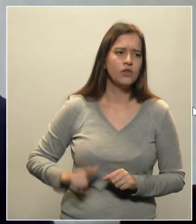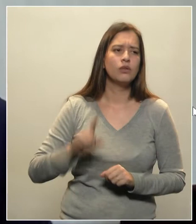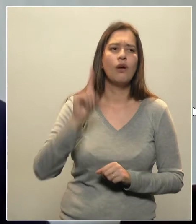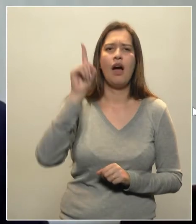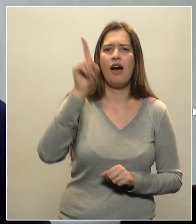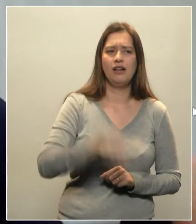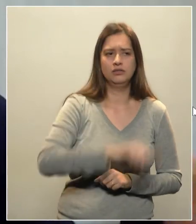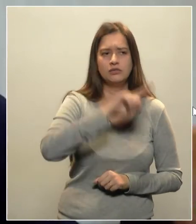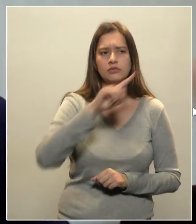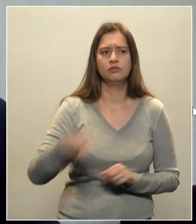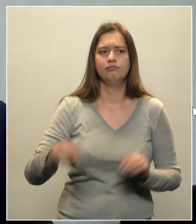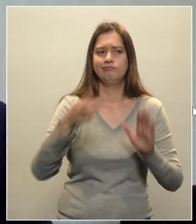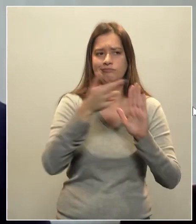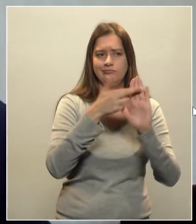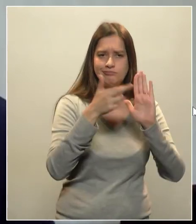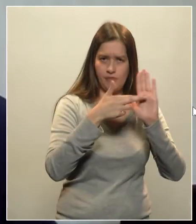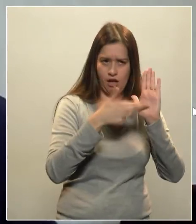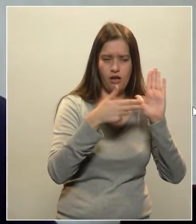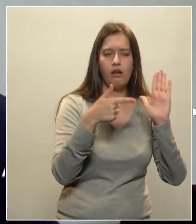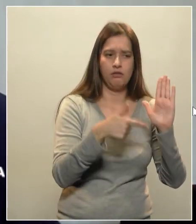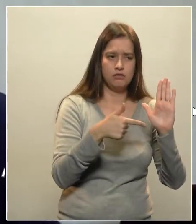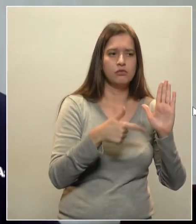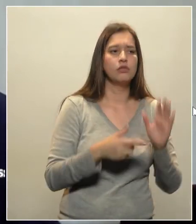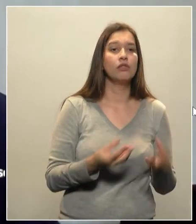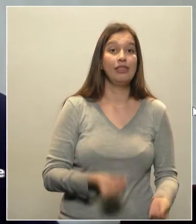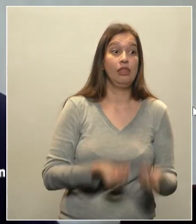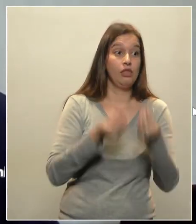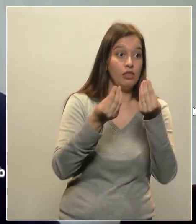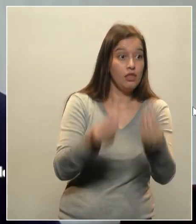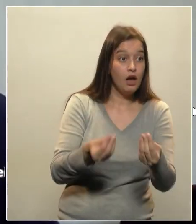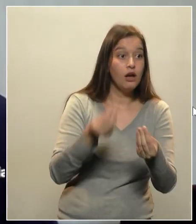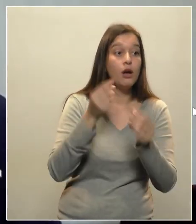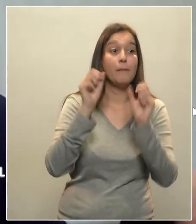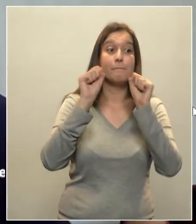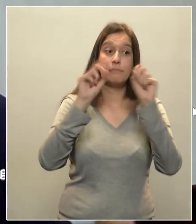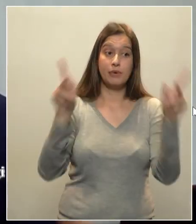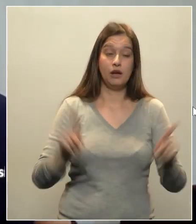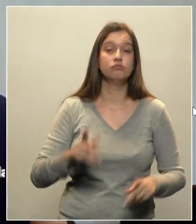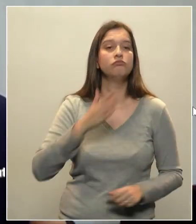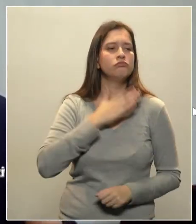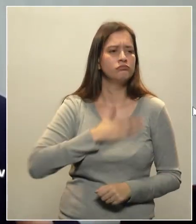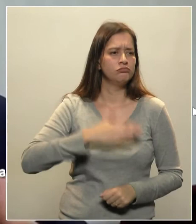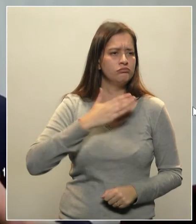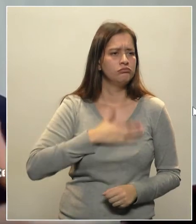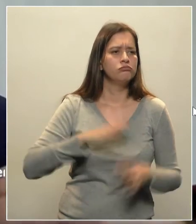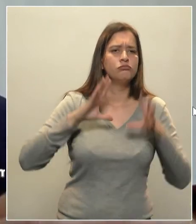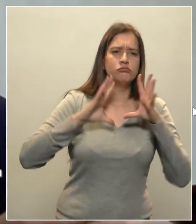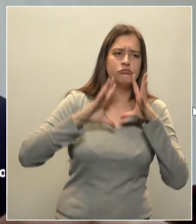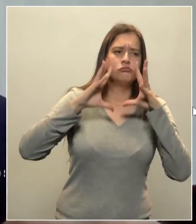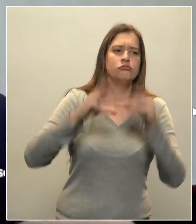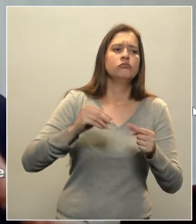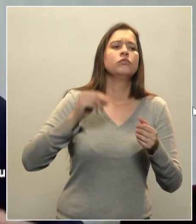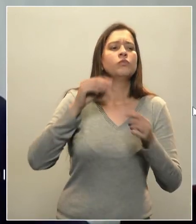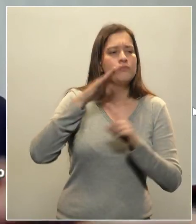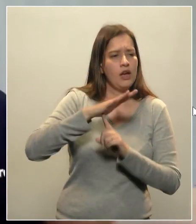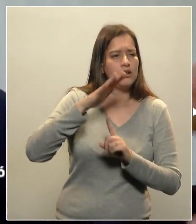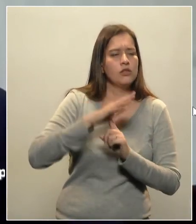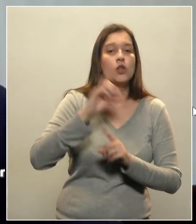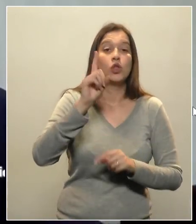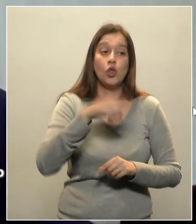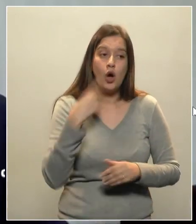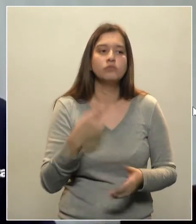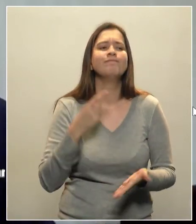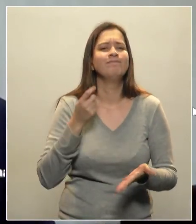resolução. Que dê tranquilidade a todo o estado do Paraná. Que a gente continue fazendo o